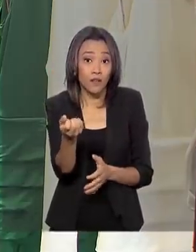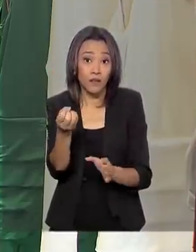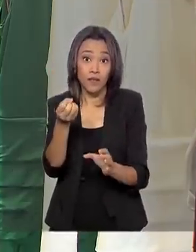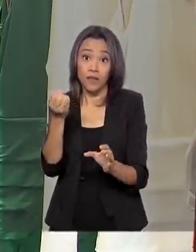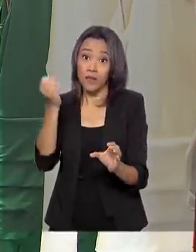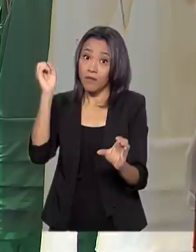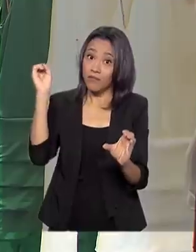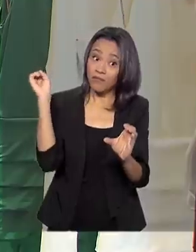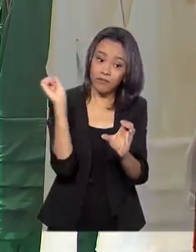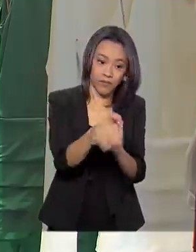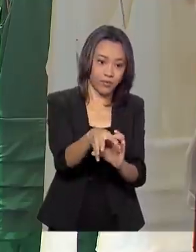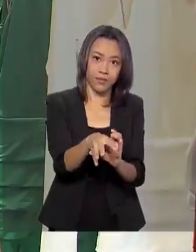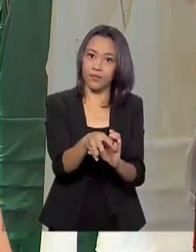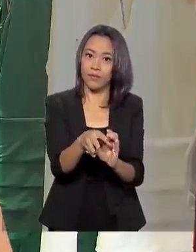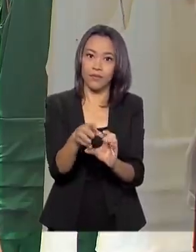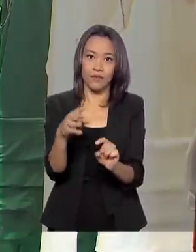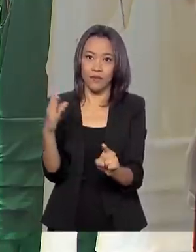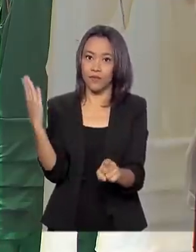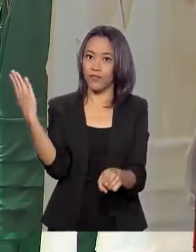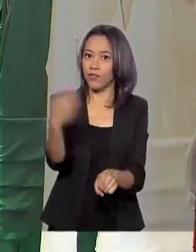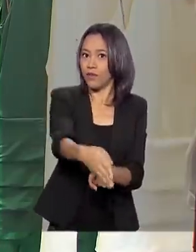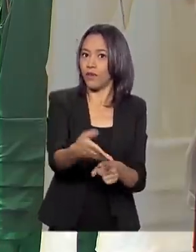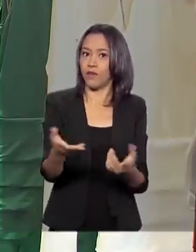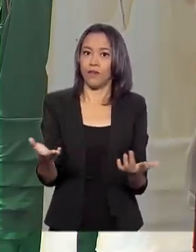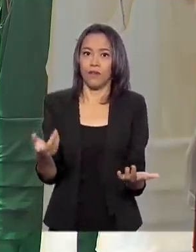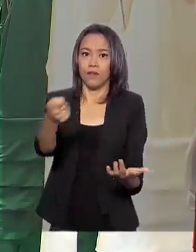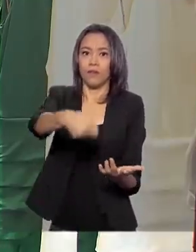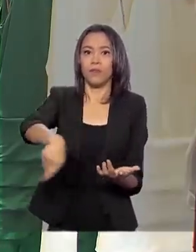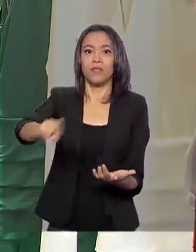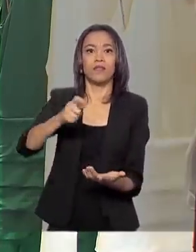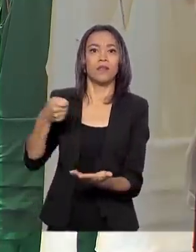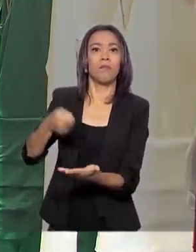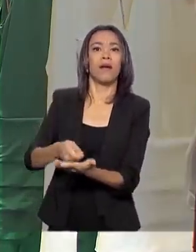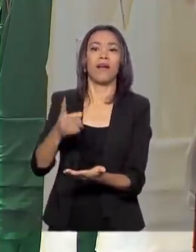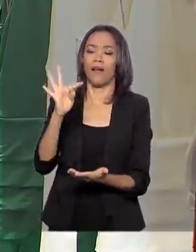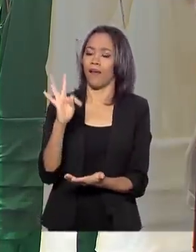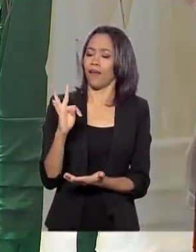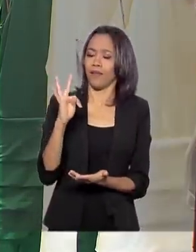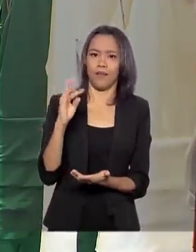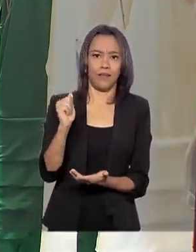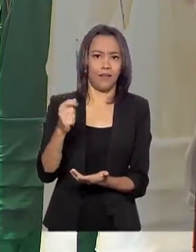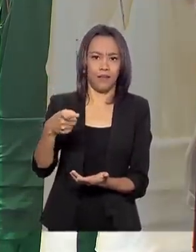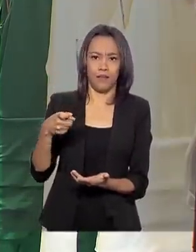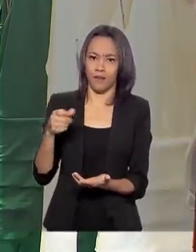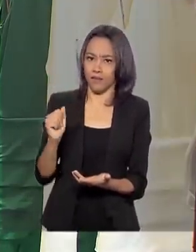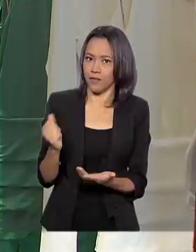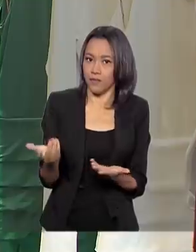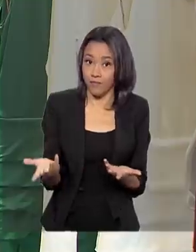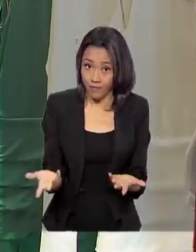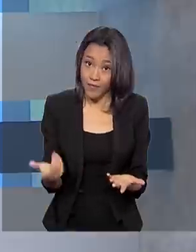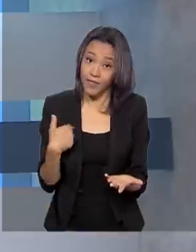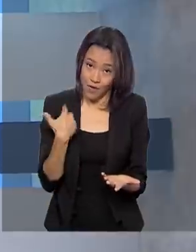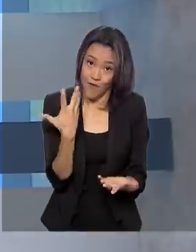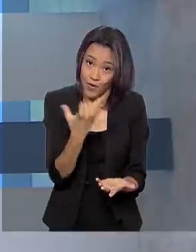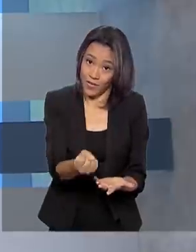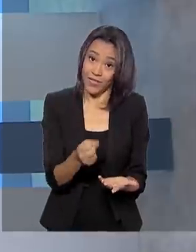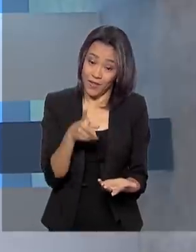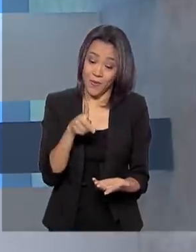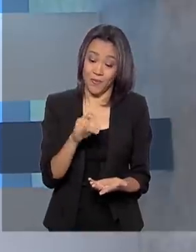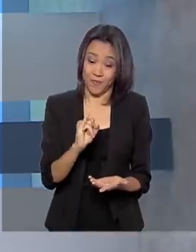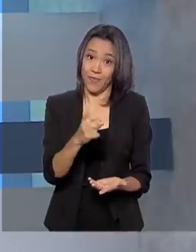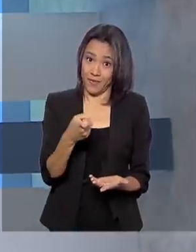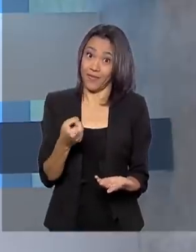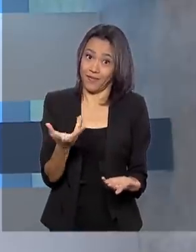conta, né? Você não precisa pagar essa taxa. Então, eu vou aderir ao PIX.